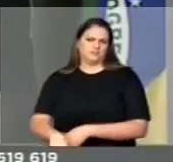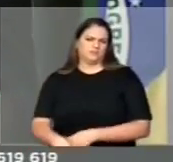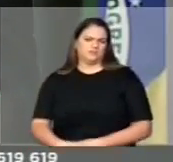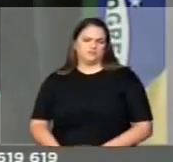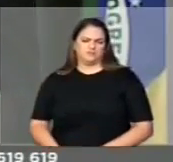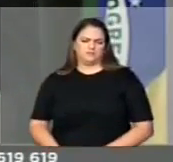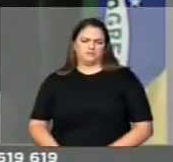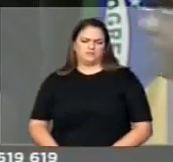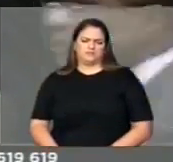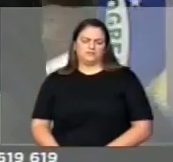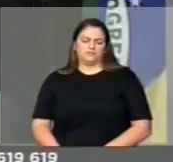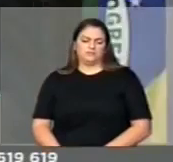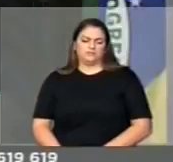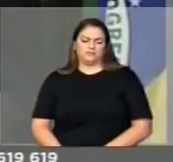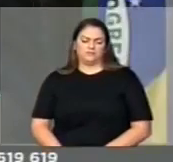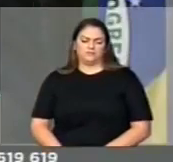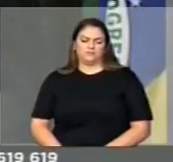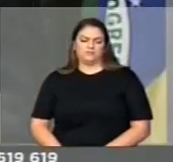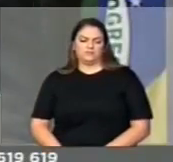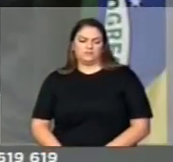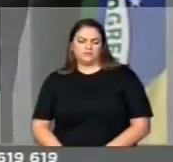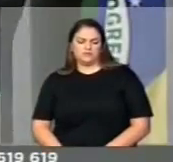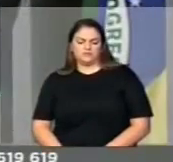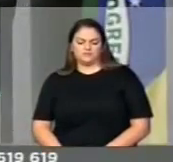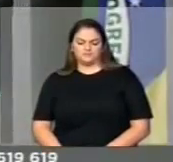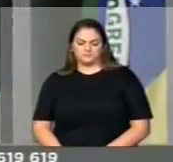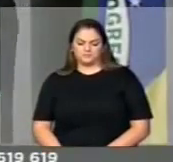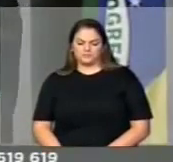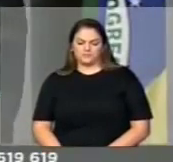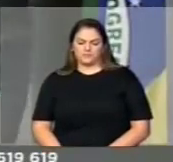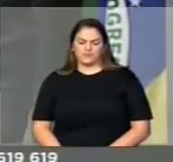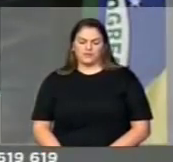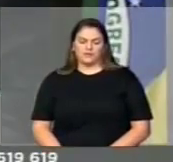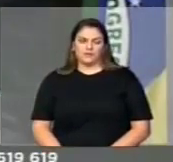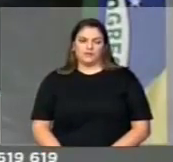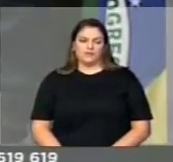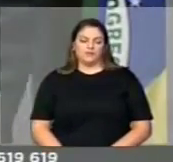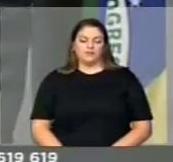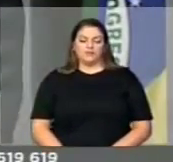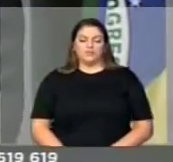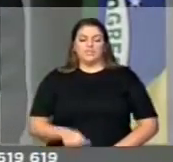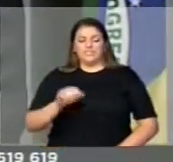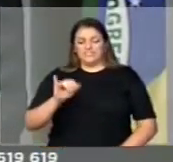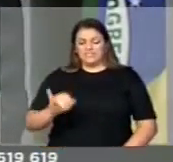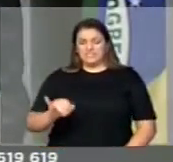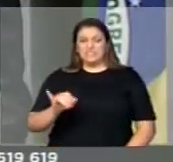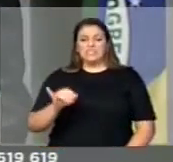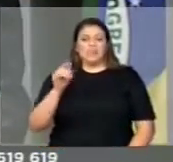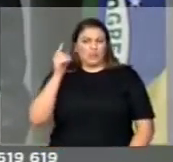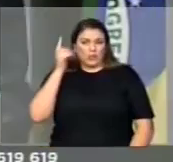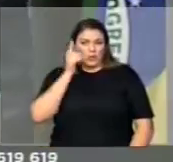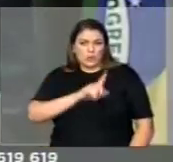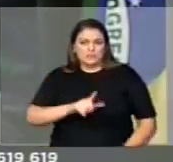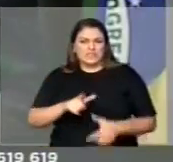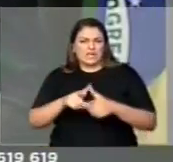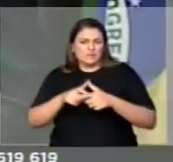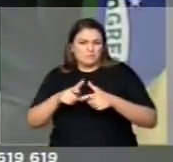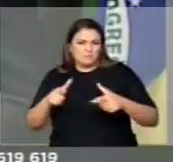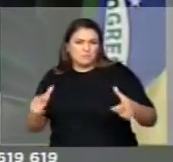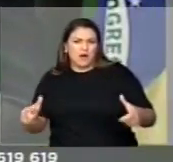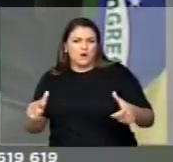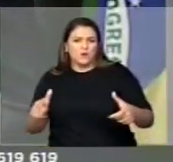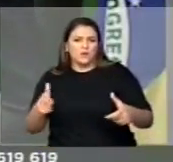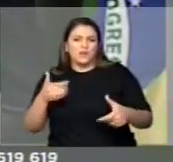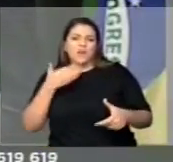automático. Só quando você conseguir maioria, você pode impedir. Então, no